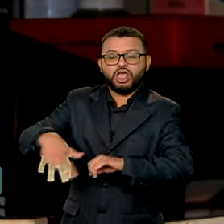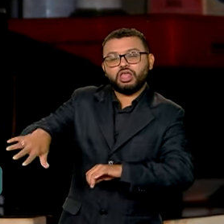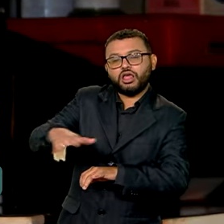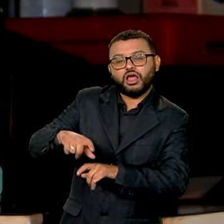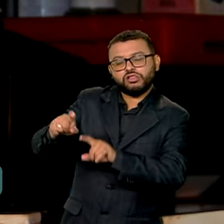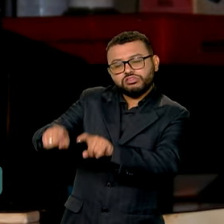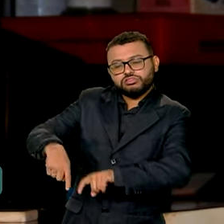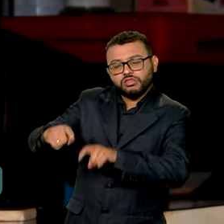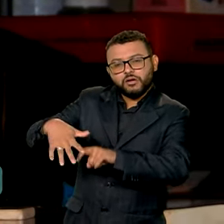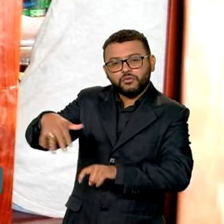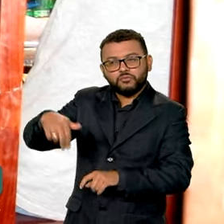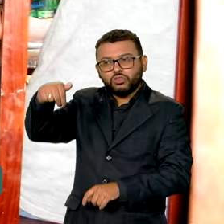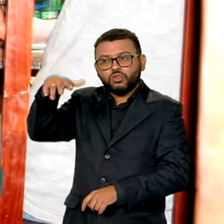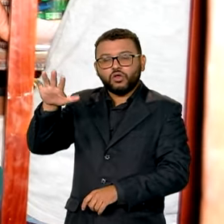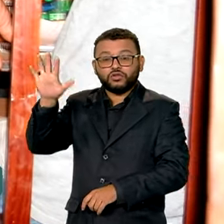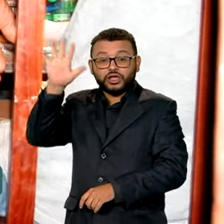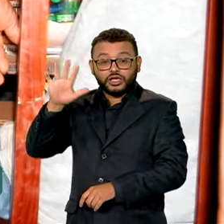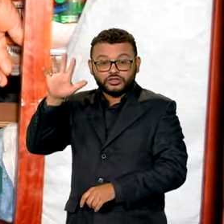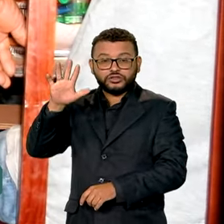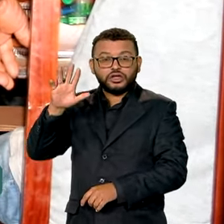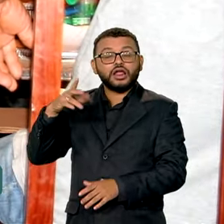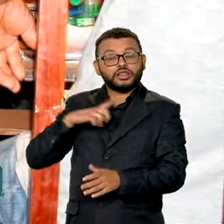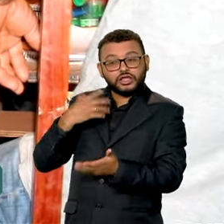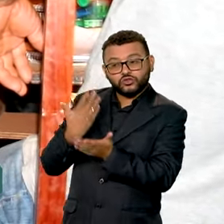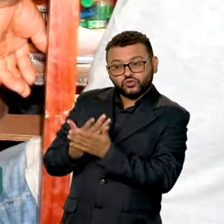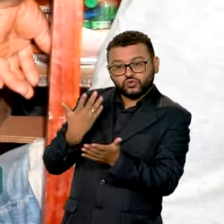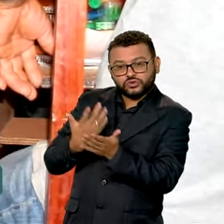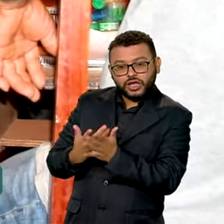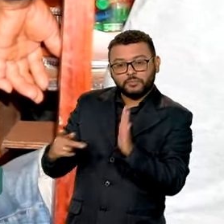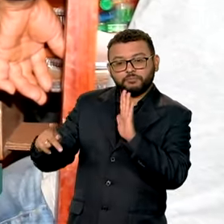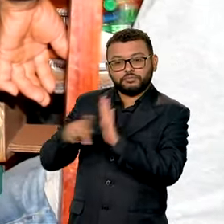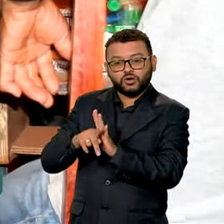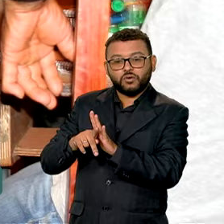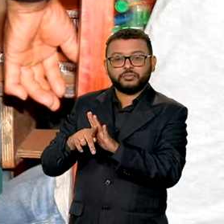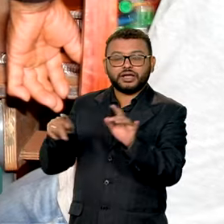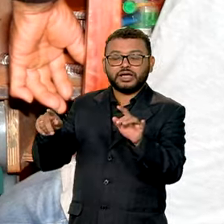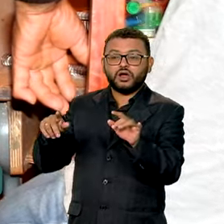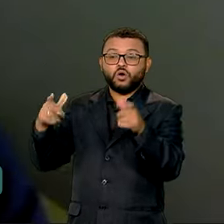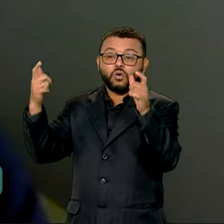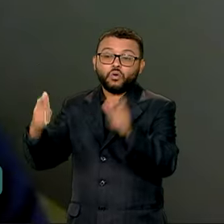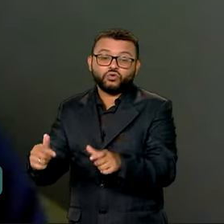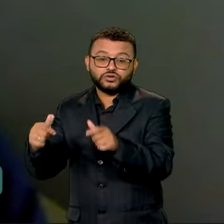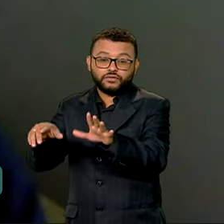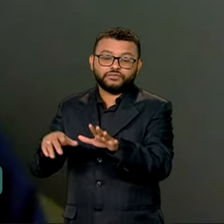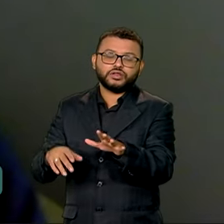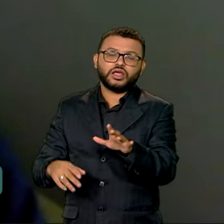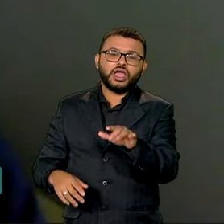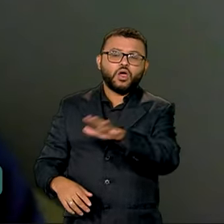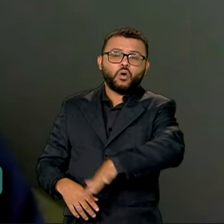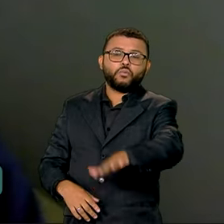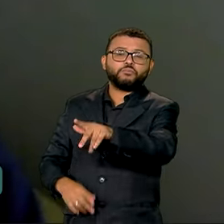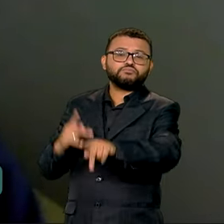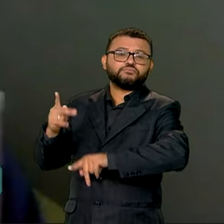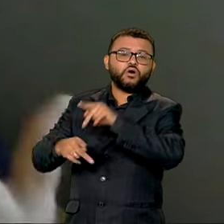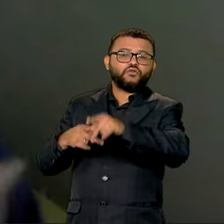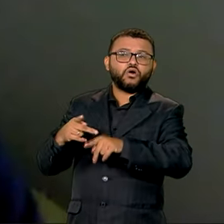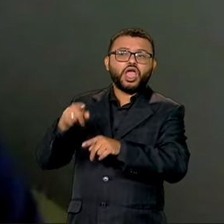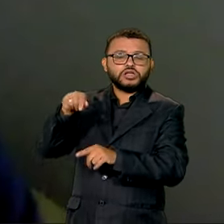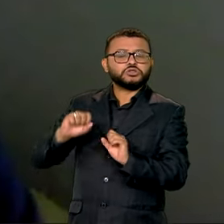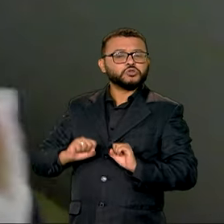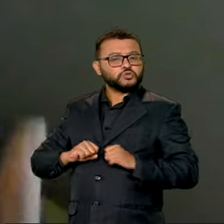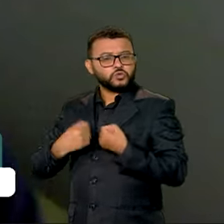na área rural do Nordeste, as aulas serão na própria comunidade. Esta população, que é uma população